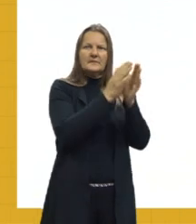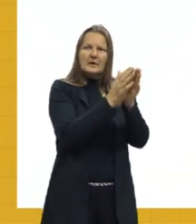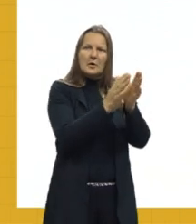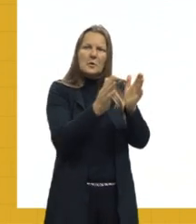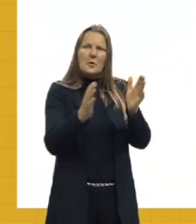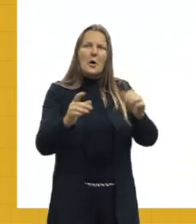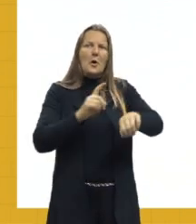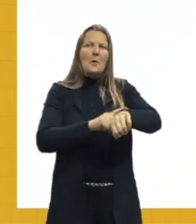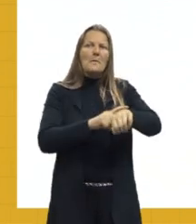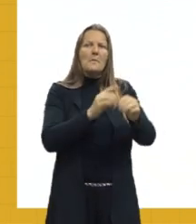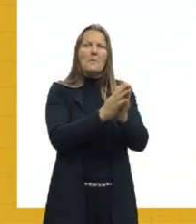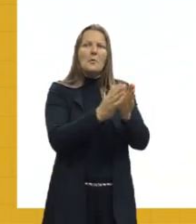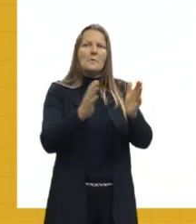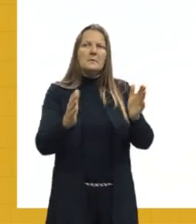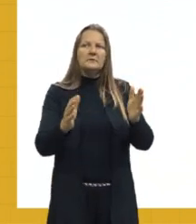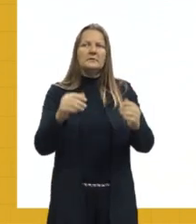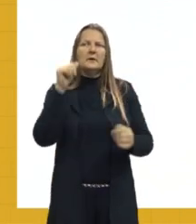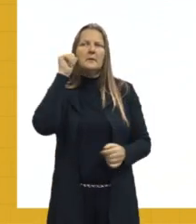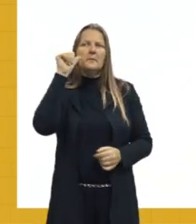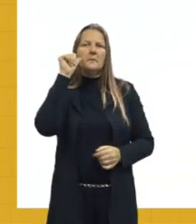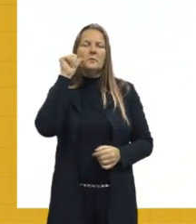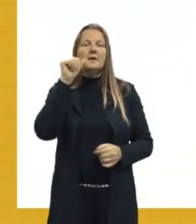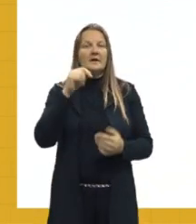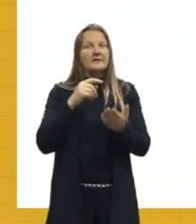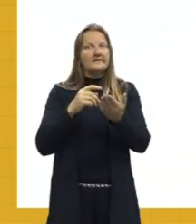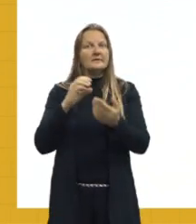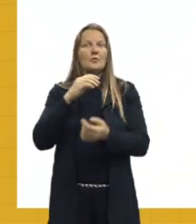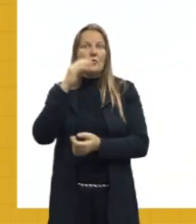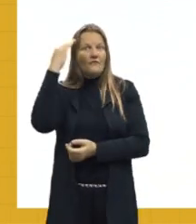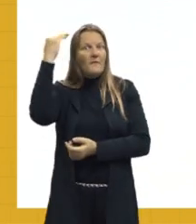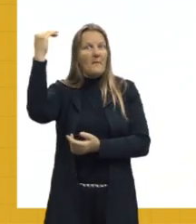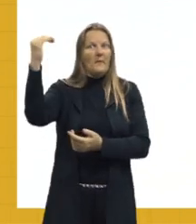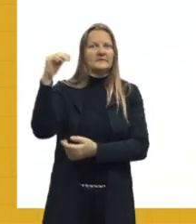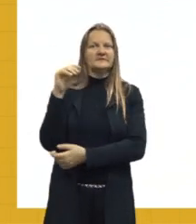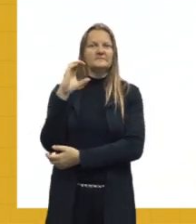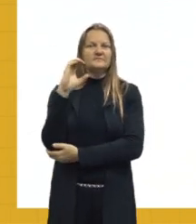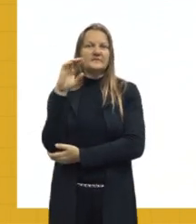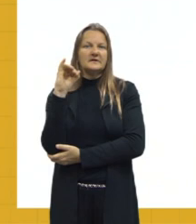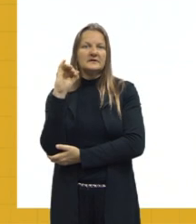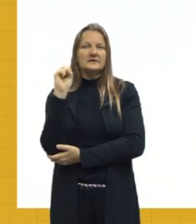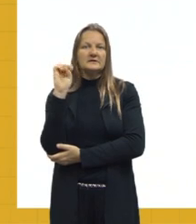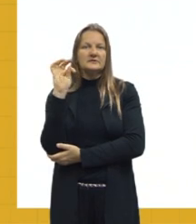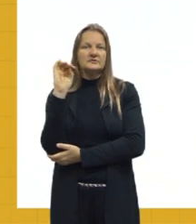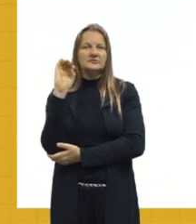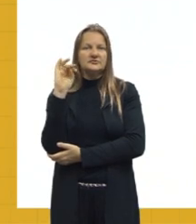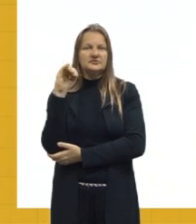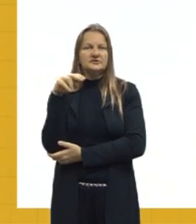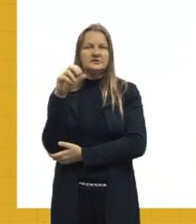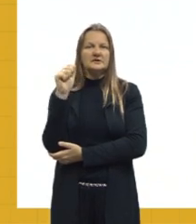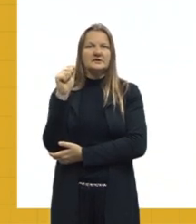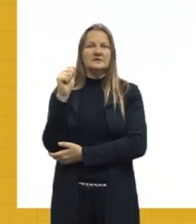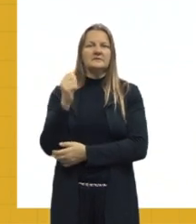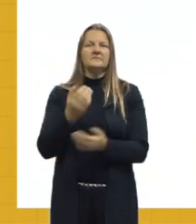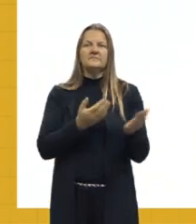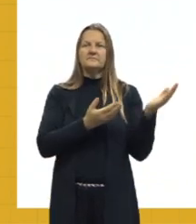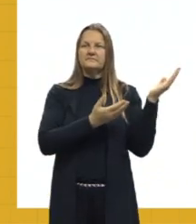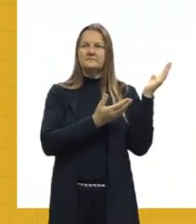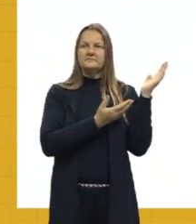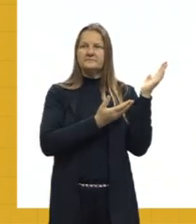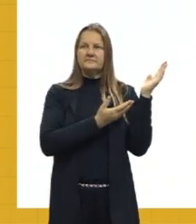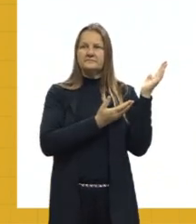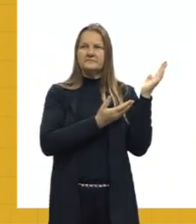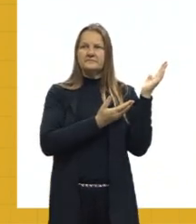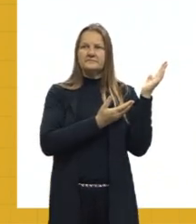né, que também tem a mulher dele, a Cristina Kirchner, né, na Argentina chamada de era K, e ela consegue também